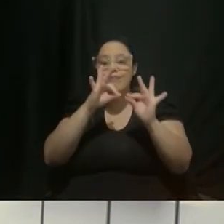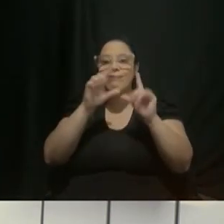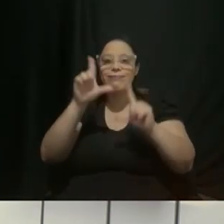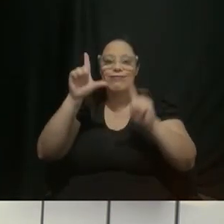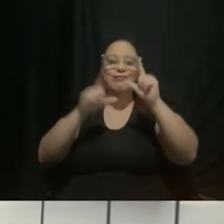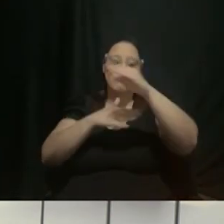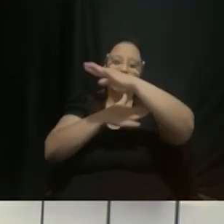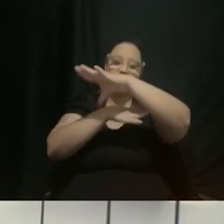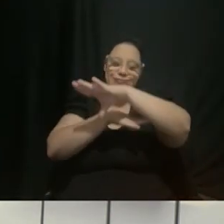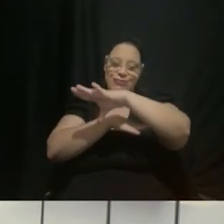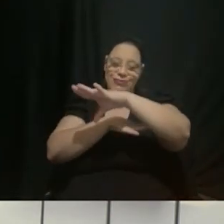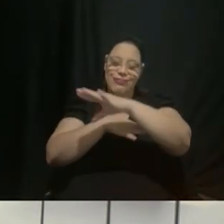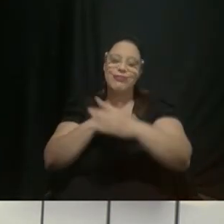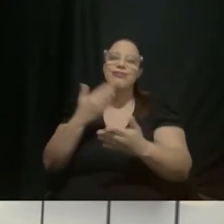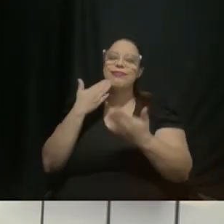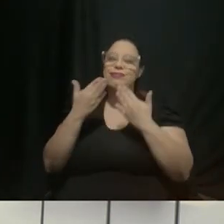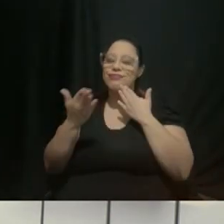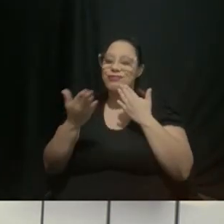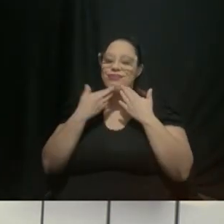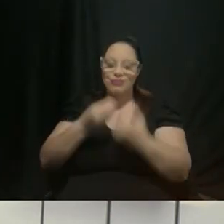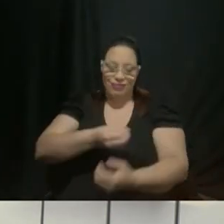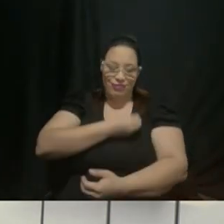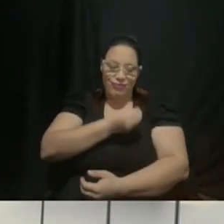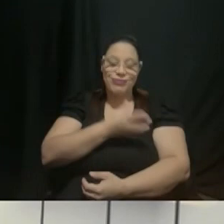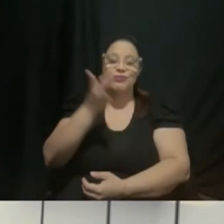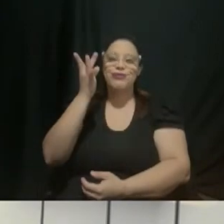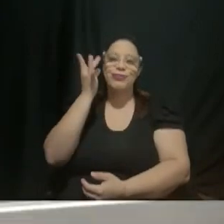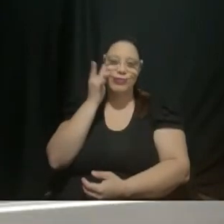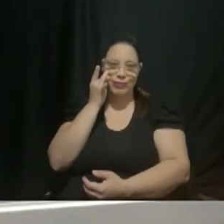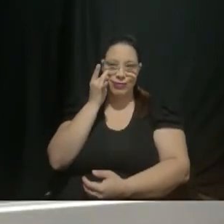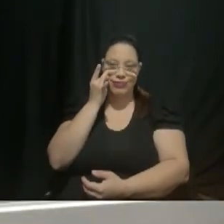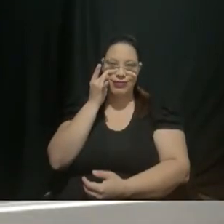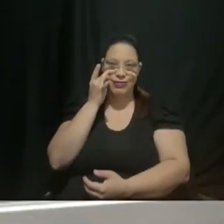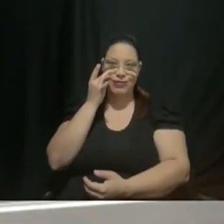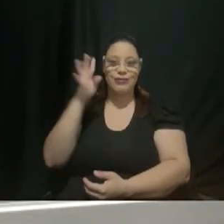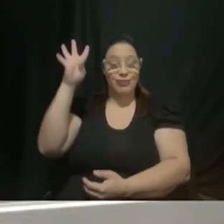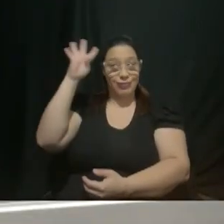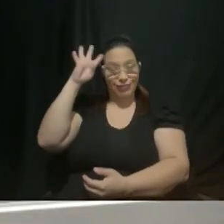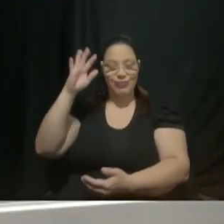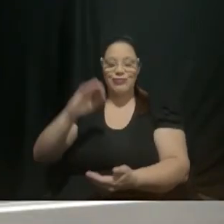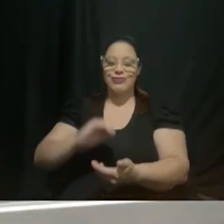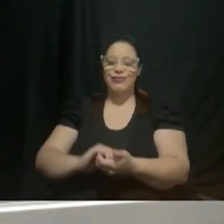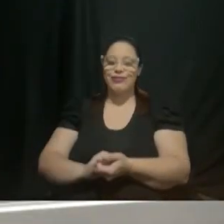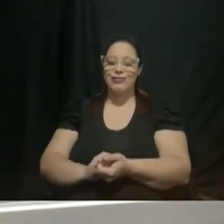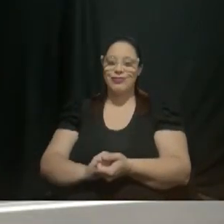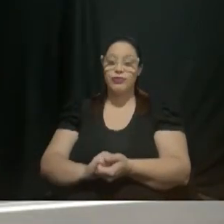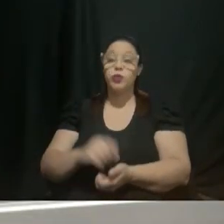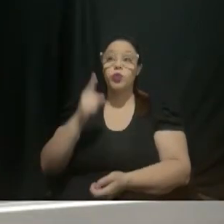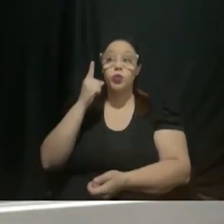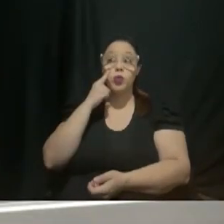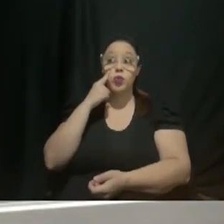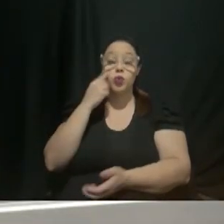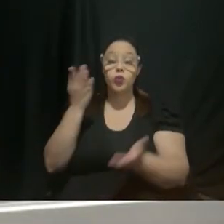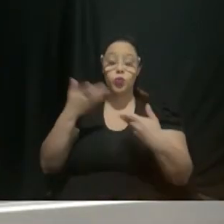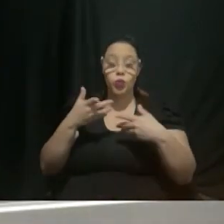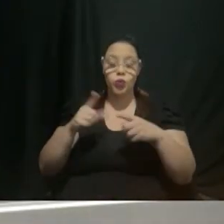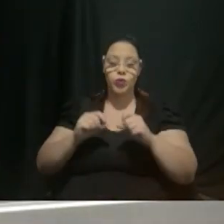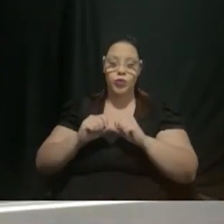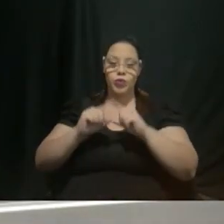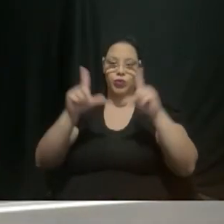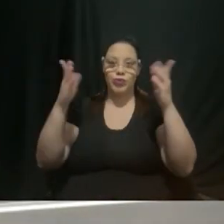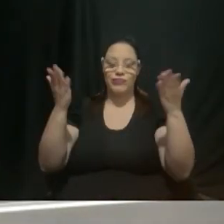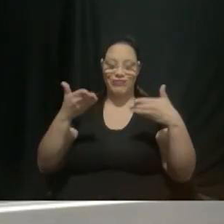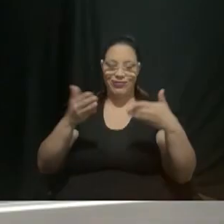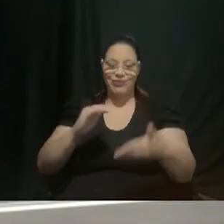telejornal, que a gente conversa ao vivo nesta quarta-feira confira a partir de agora os destaques de hoje